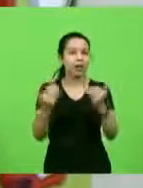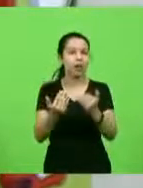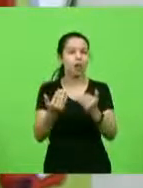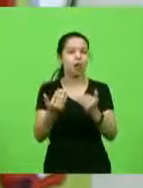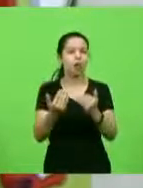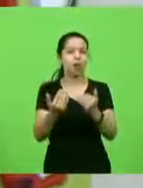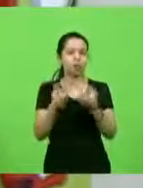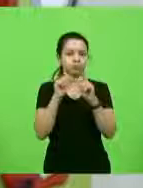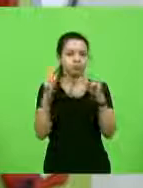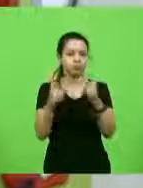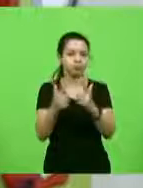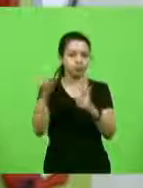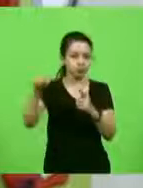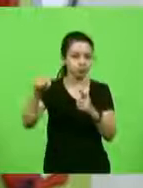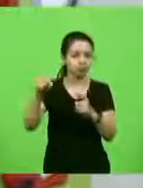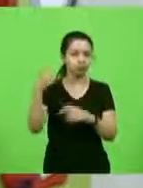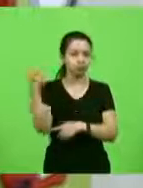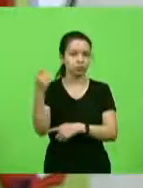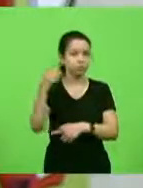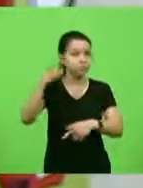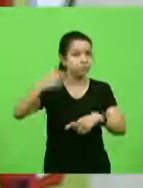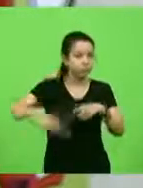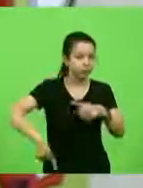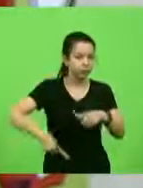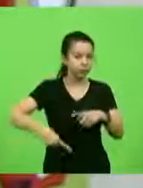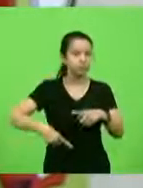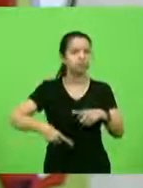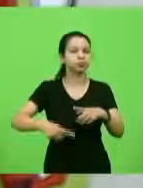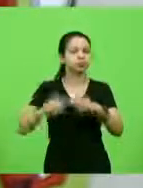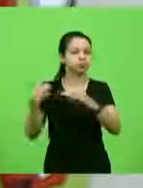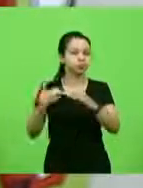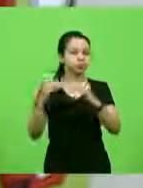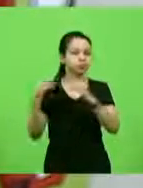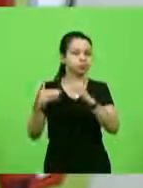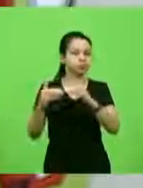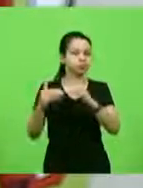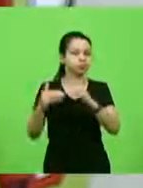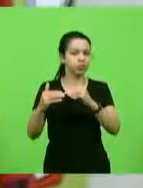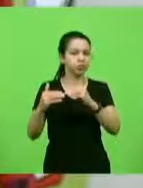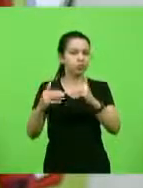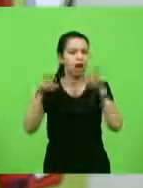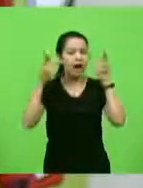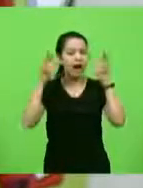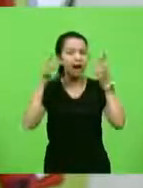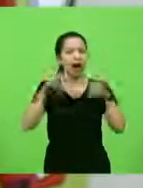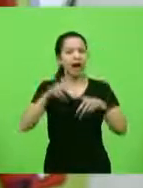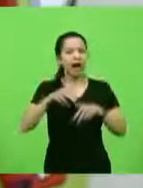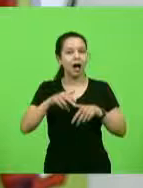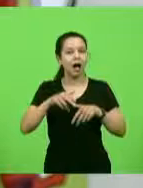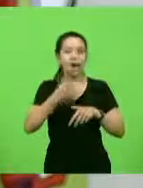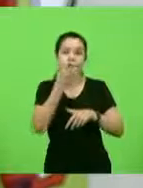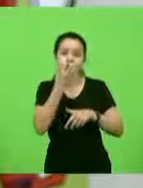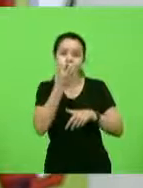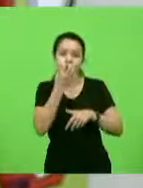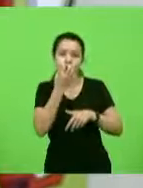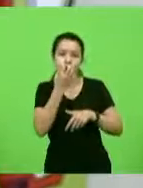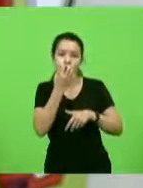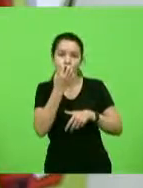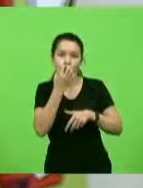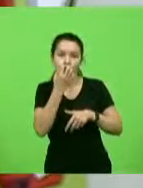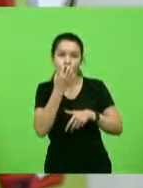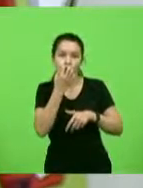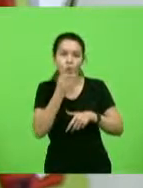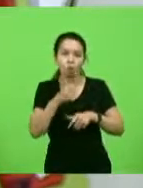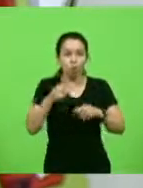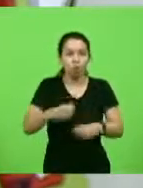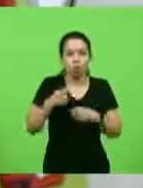unanimidade a corrida de galgos, que são cachorros muito velozes. só que esses cachorros eles utilizam